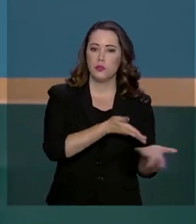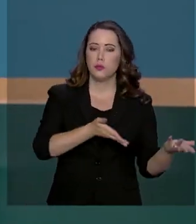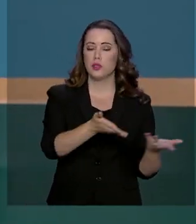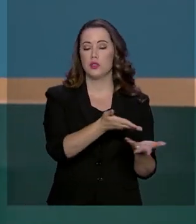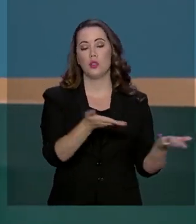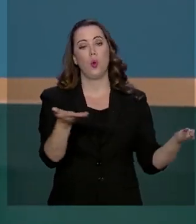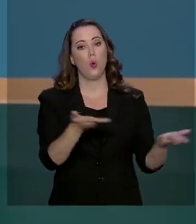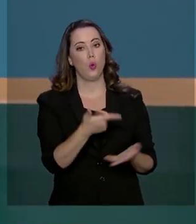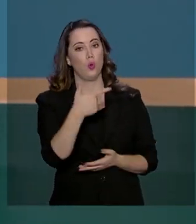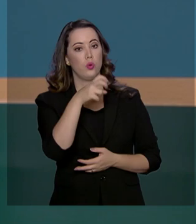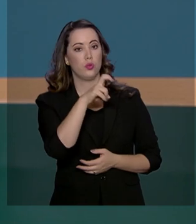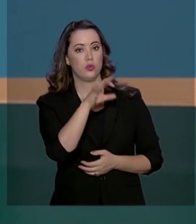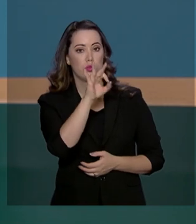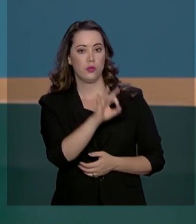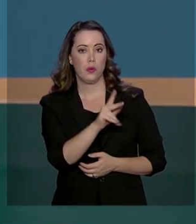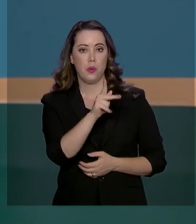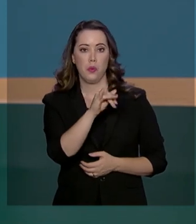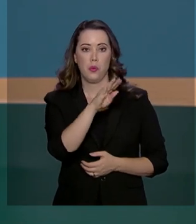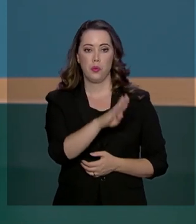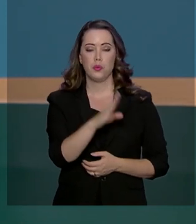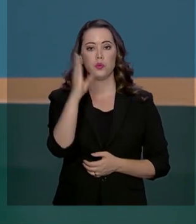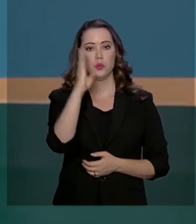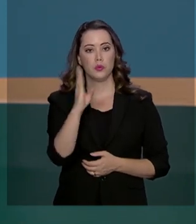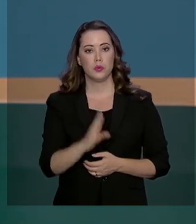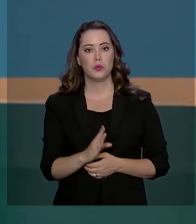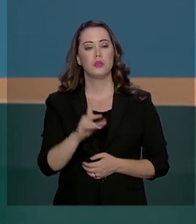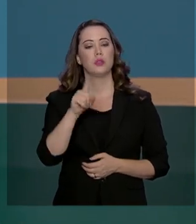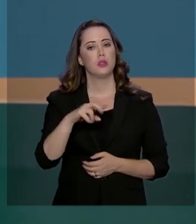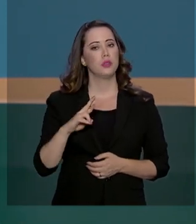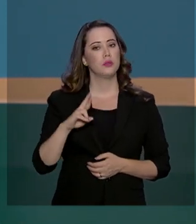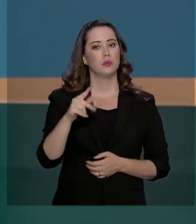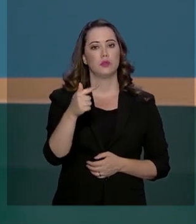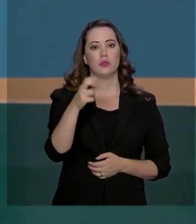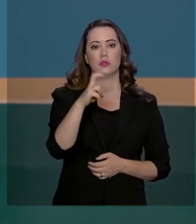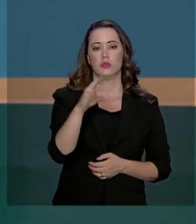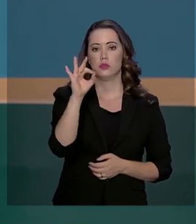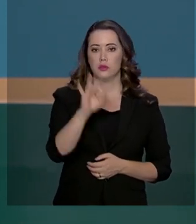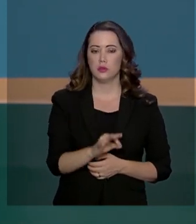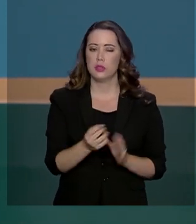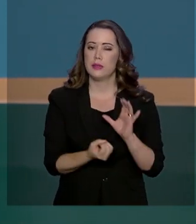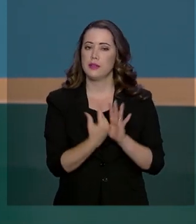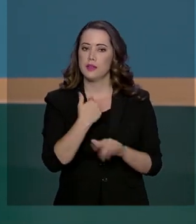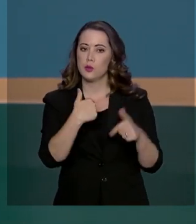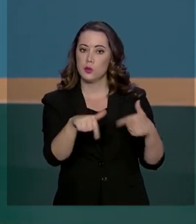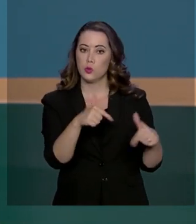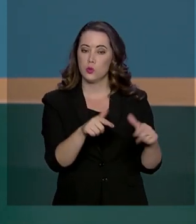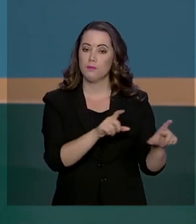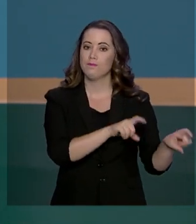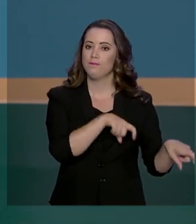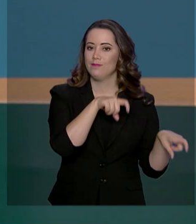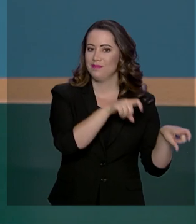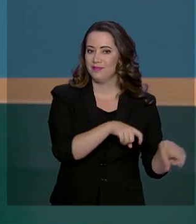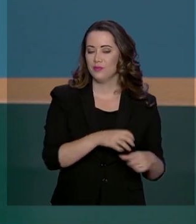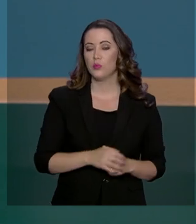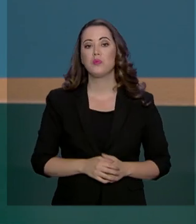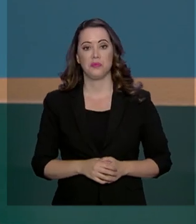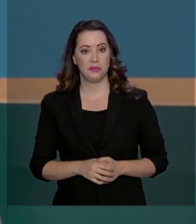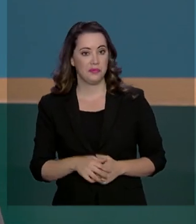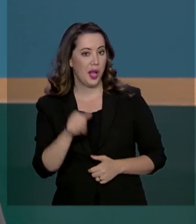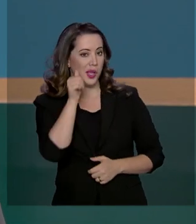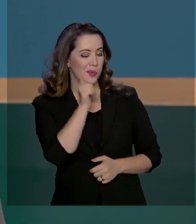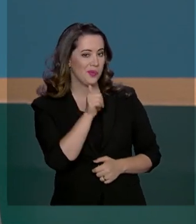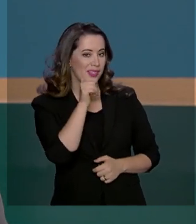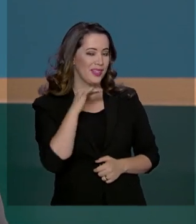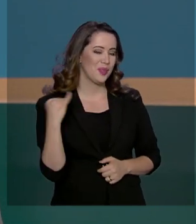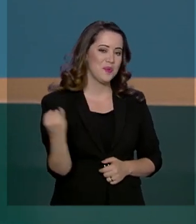do PIB da agricultura brasileira e é responsável por 75% da geração de empregos na agropecuária. E as mulheres